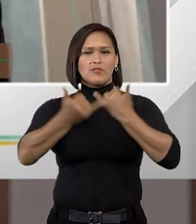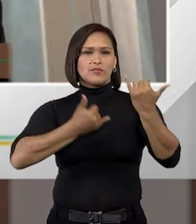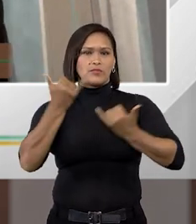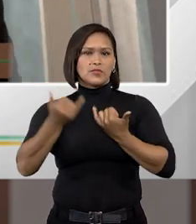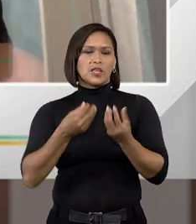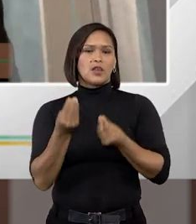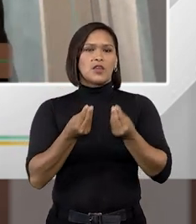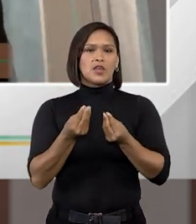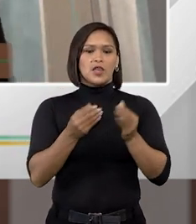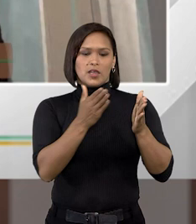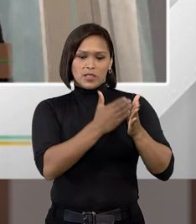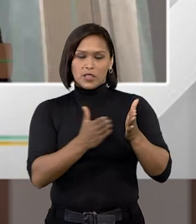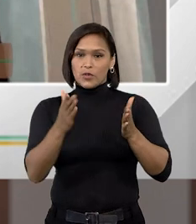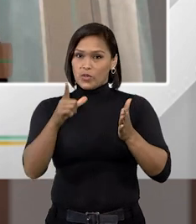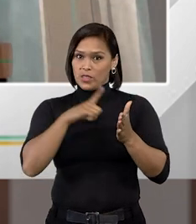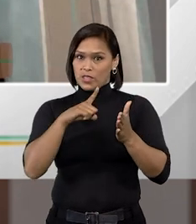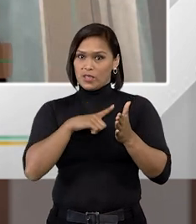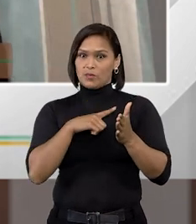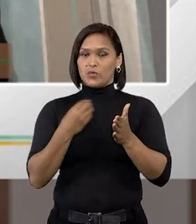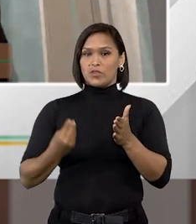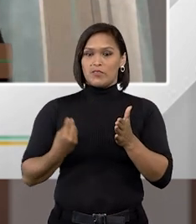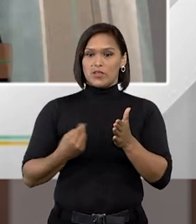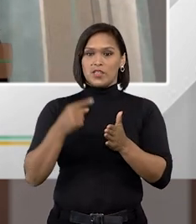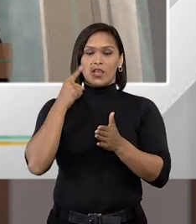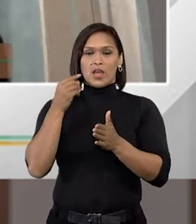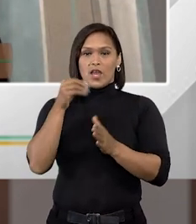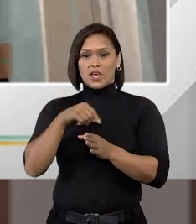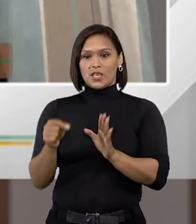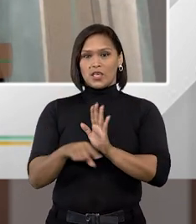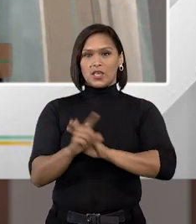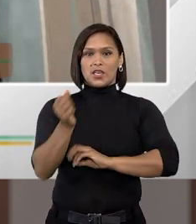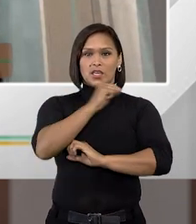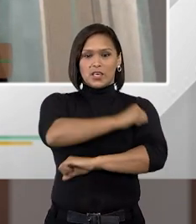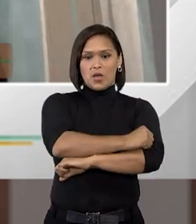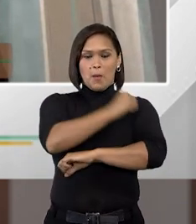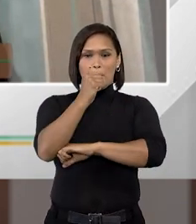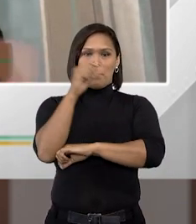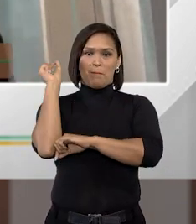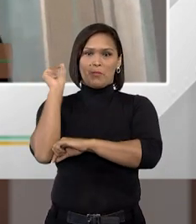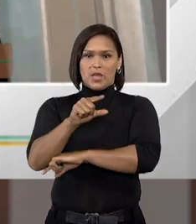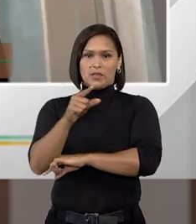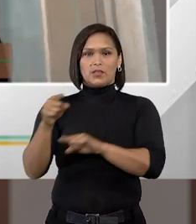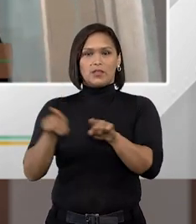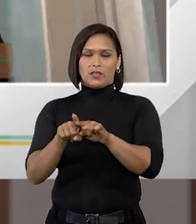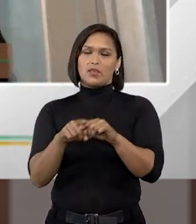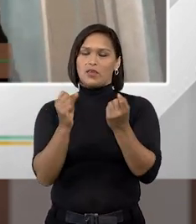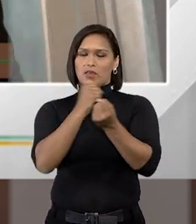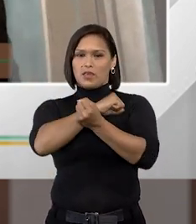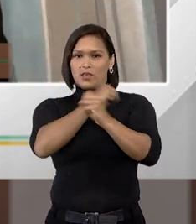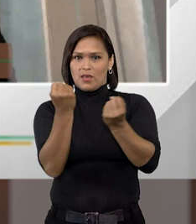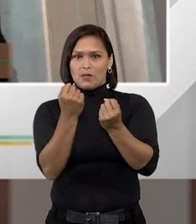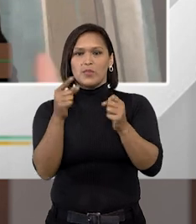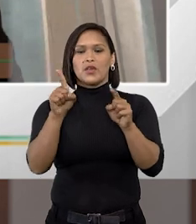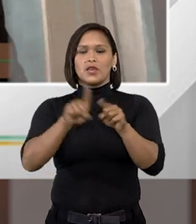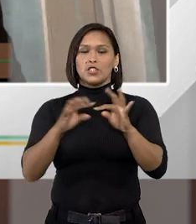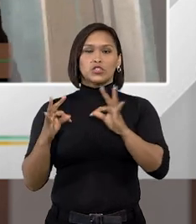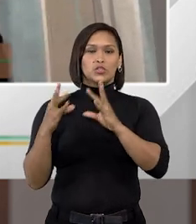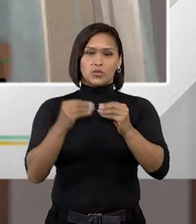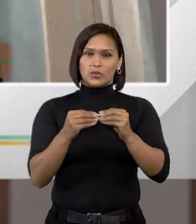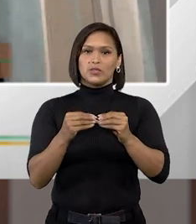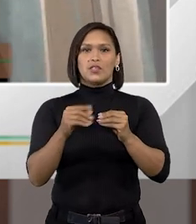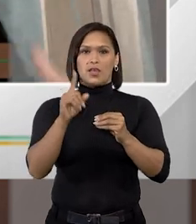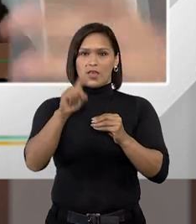em um determinado momento aquele que arremessa uma pedra em uma janela e essa janela fica lá toda